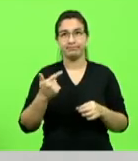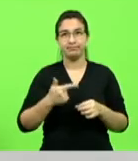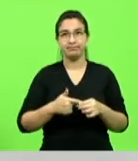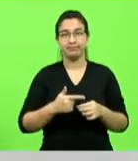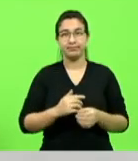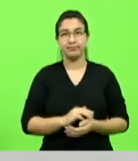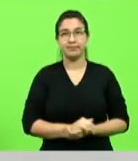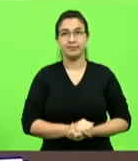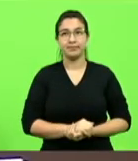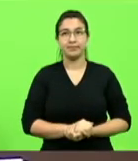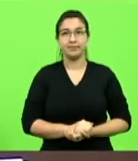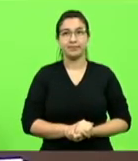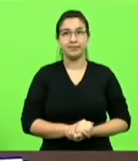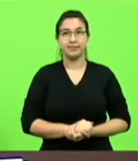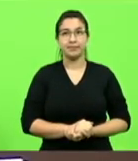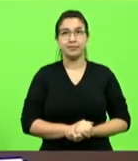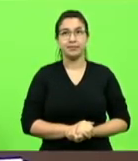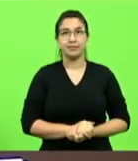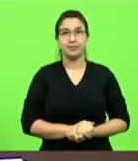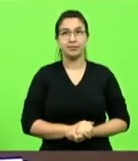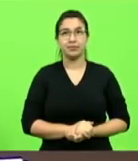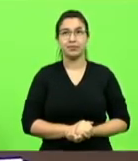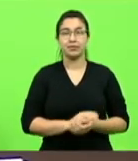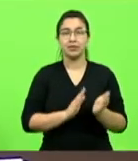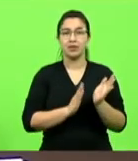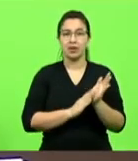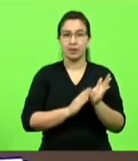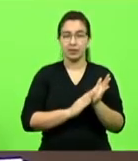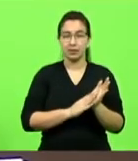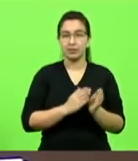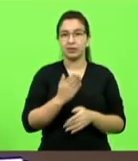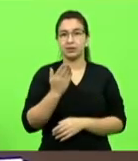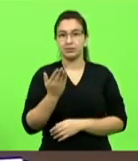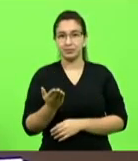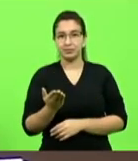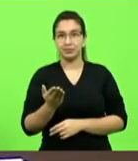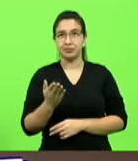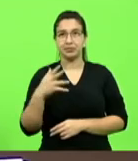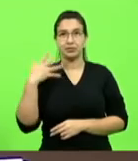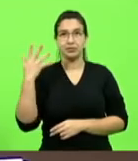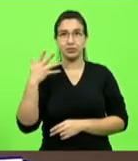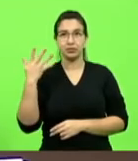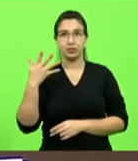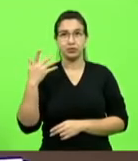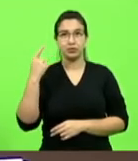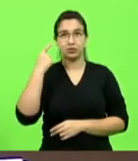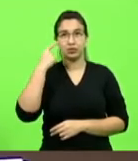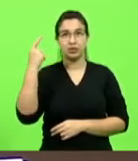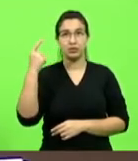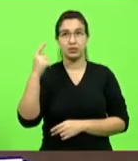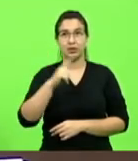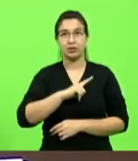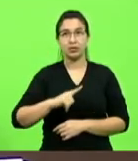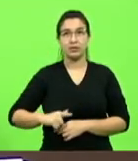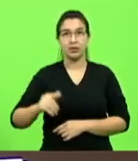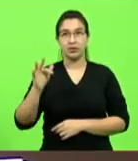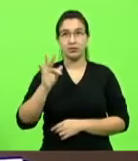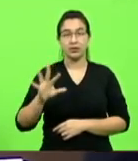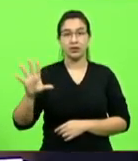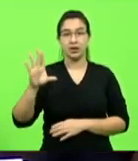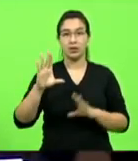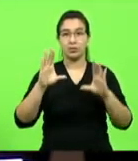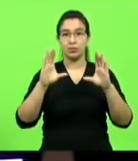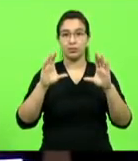eu queria parabenizar as vossas falas mas lembrar que o governo federal zerou os impostos